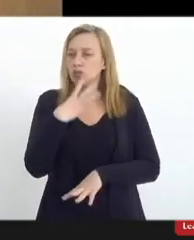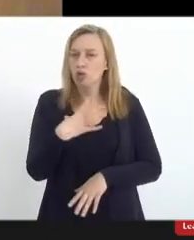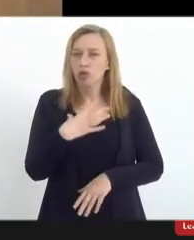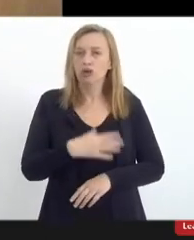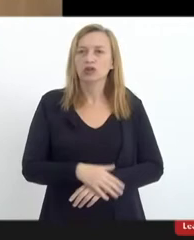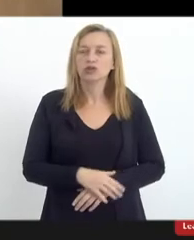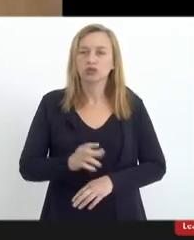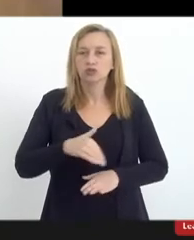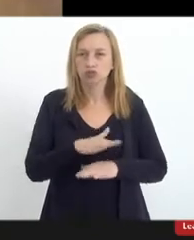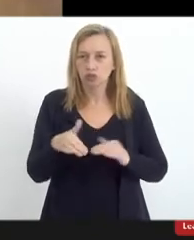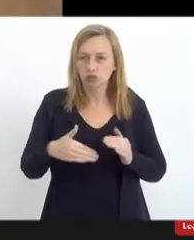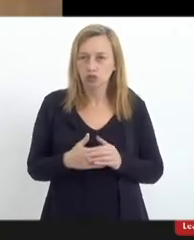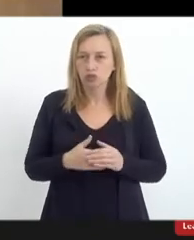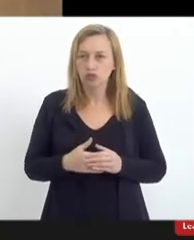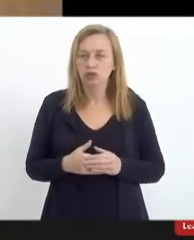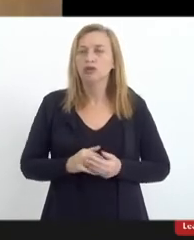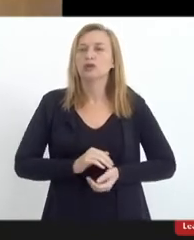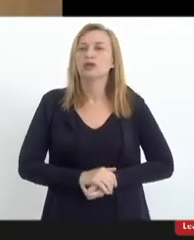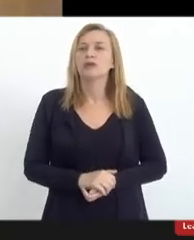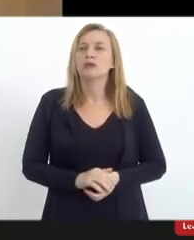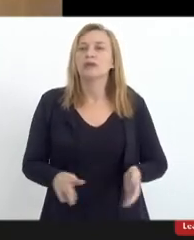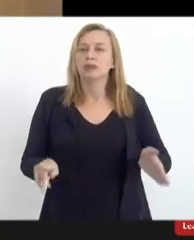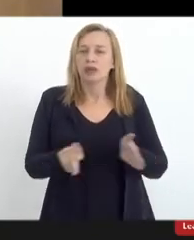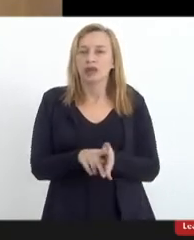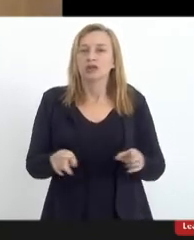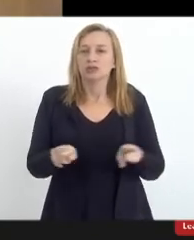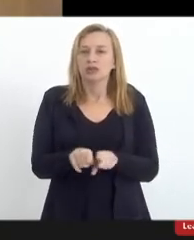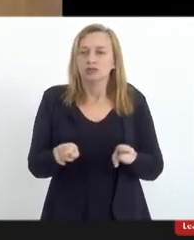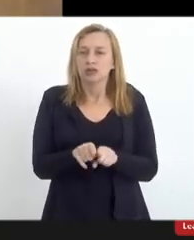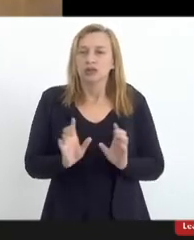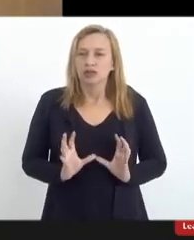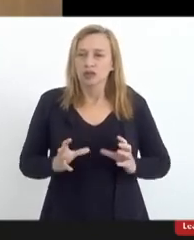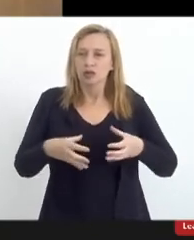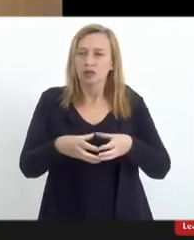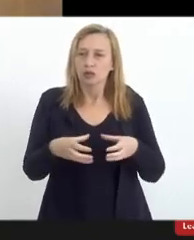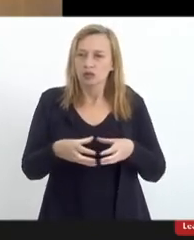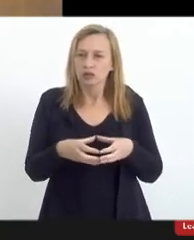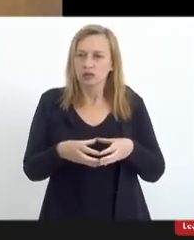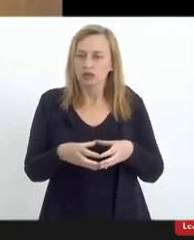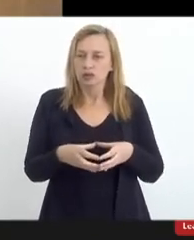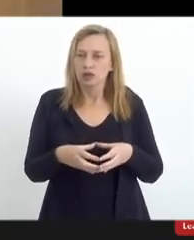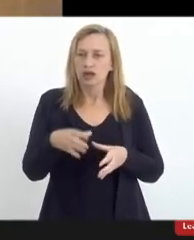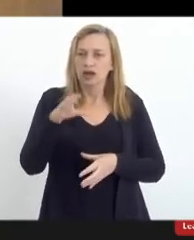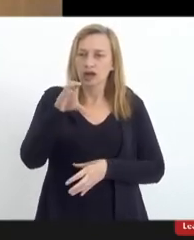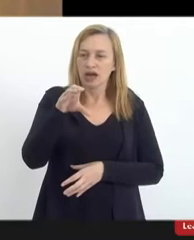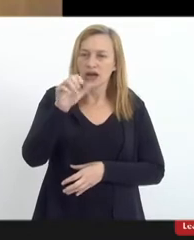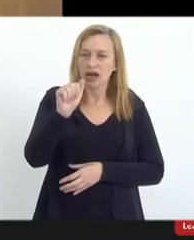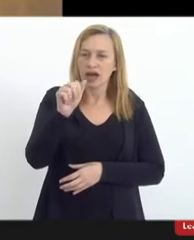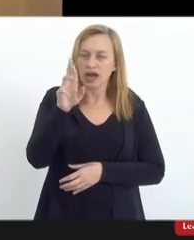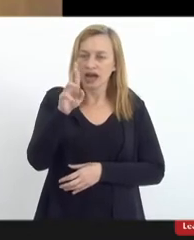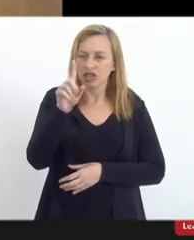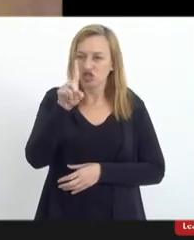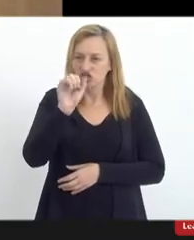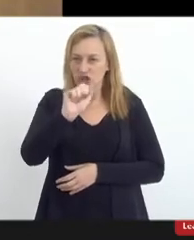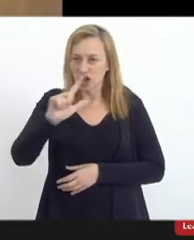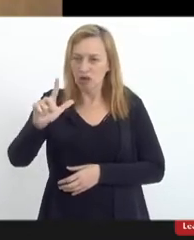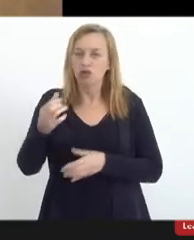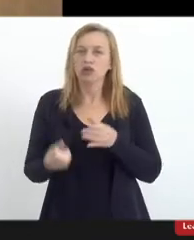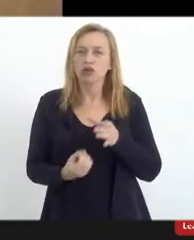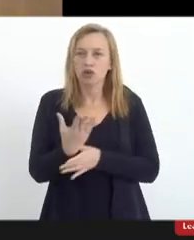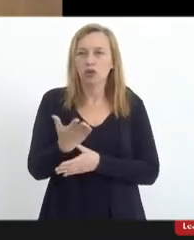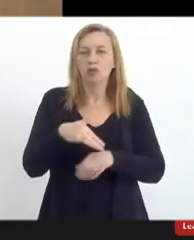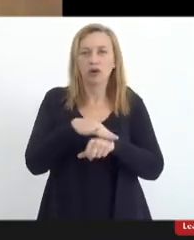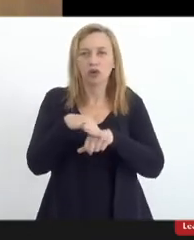com todos. Fazem parte também desta comissão que sua eminência, Cardeal, também criou para uma